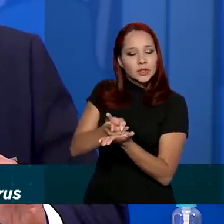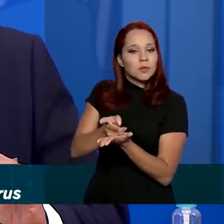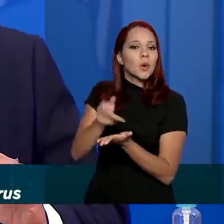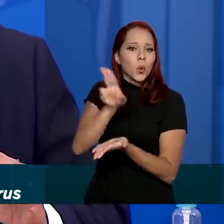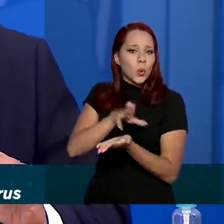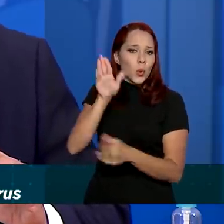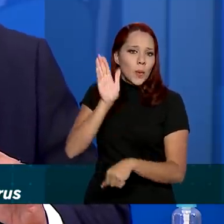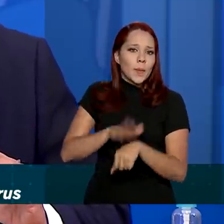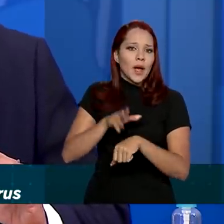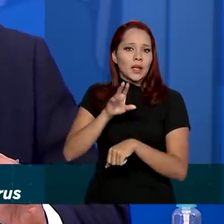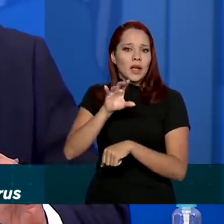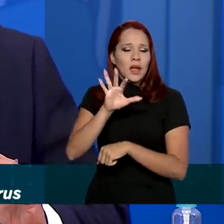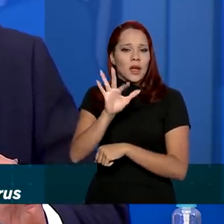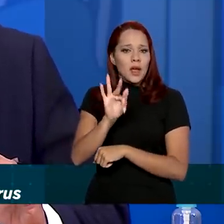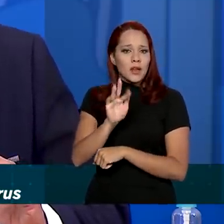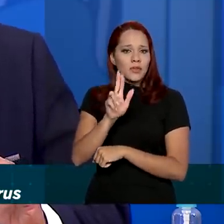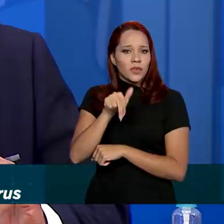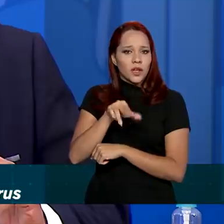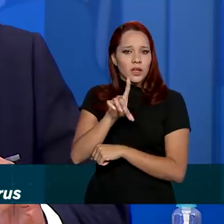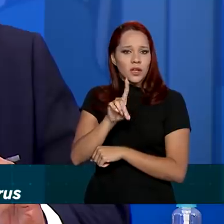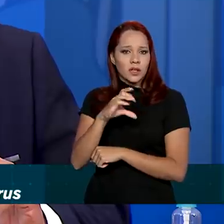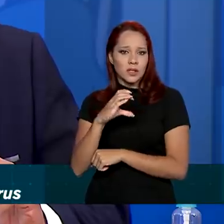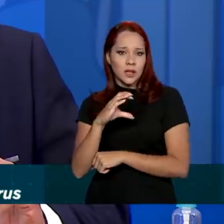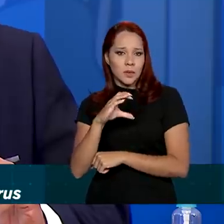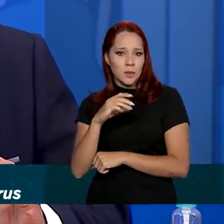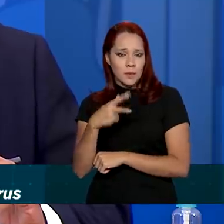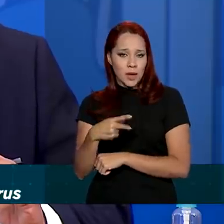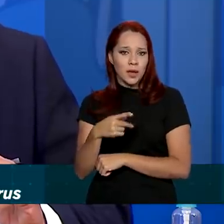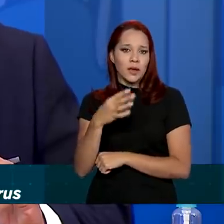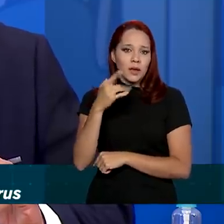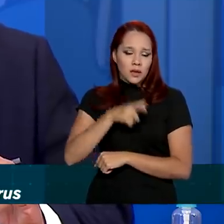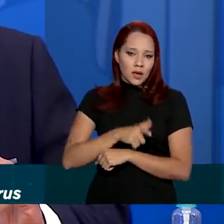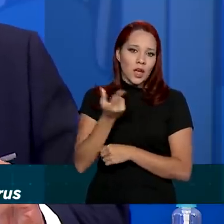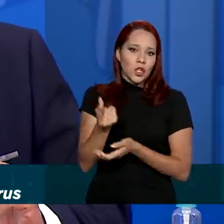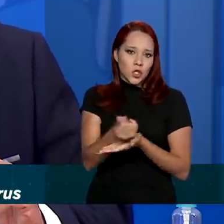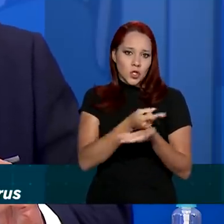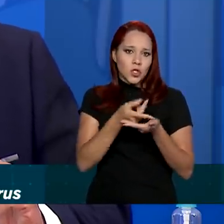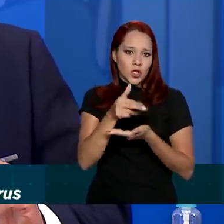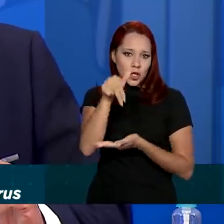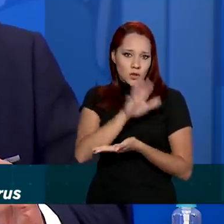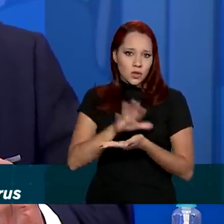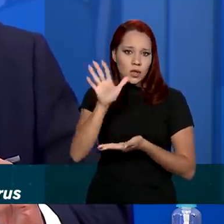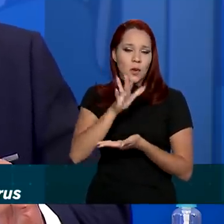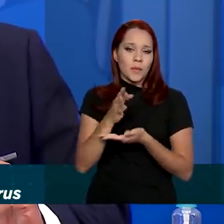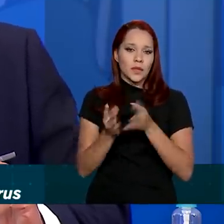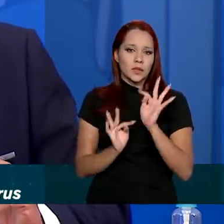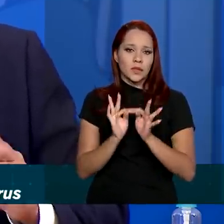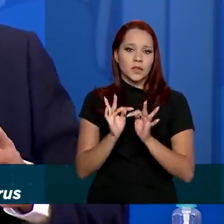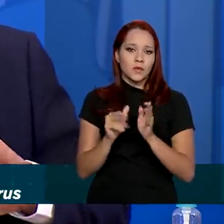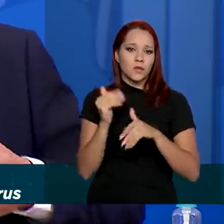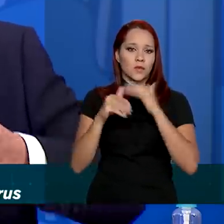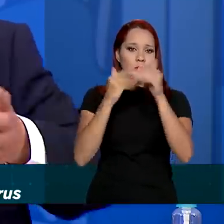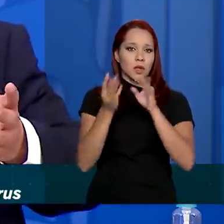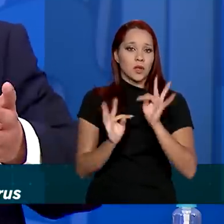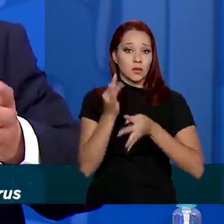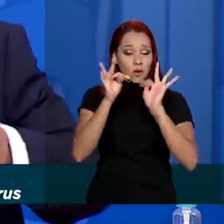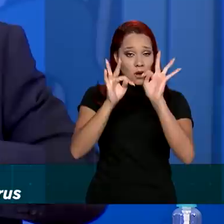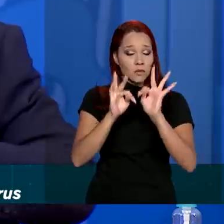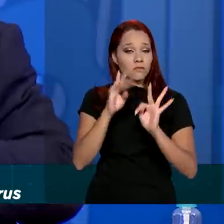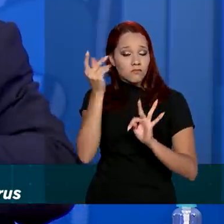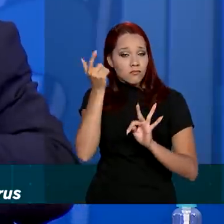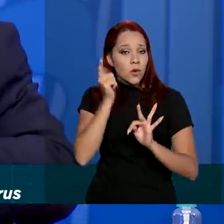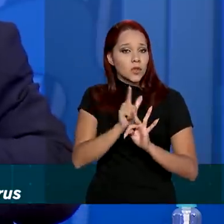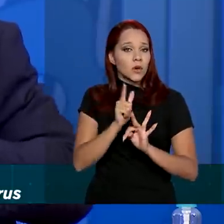maior do FNDCT, o Fundo Nacional de Desenvolvimento Científico e Tecnológico, ter mais descontingenciamento disso, para que a gente